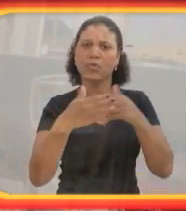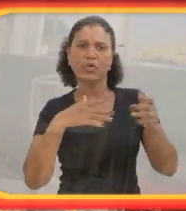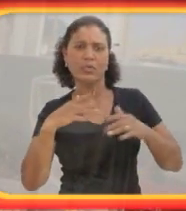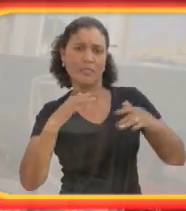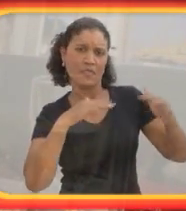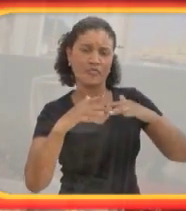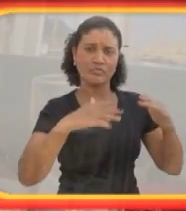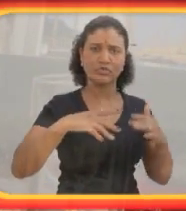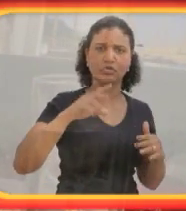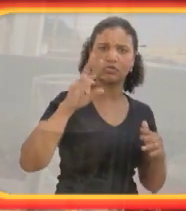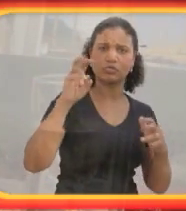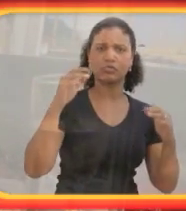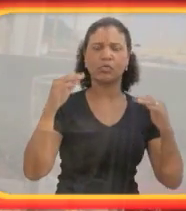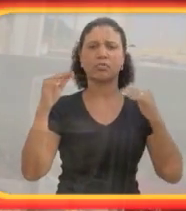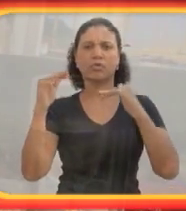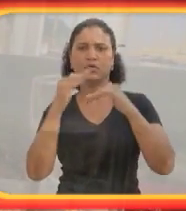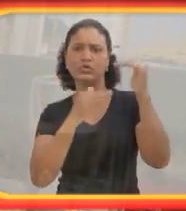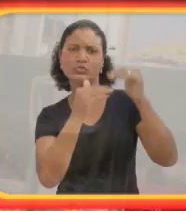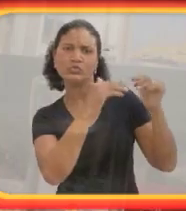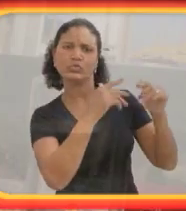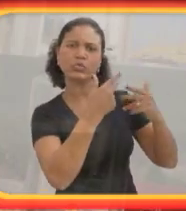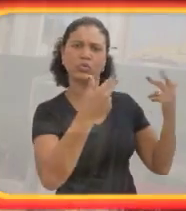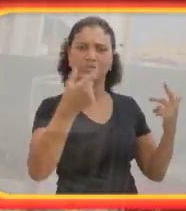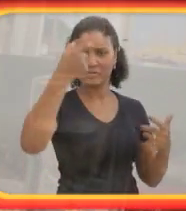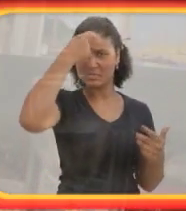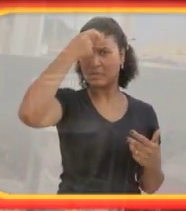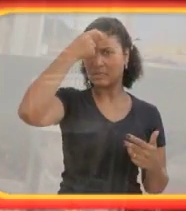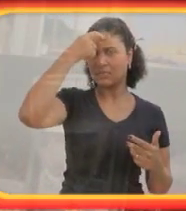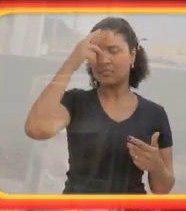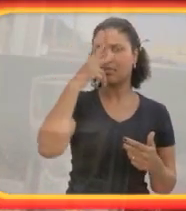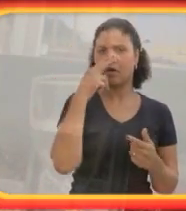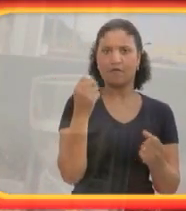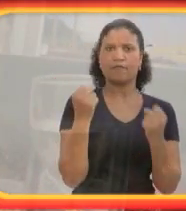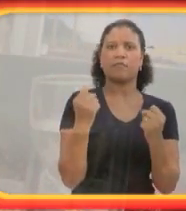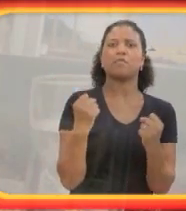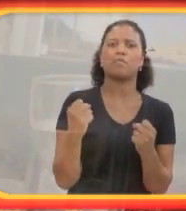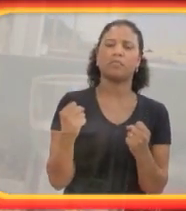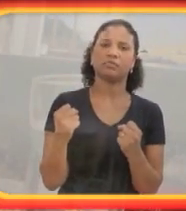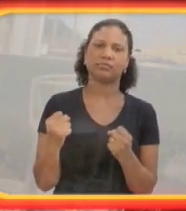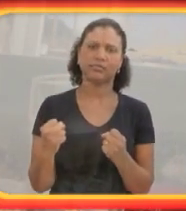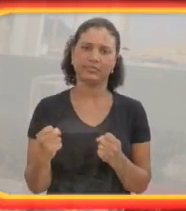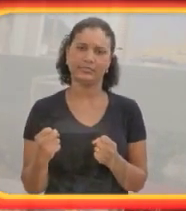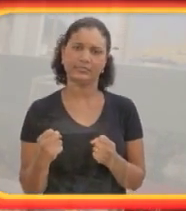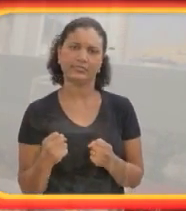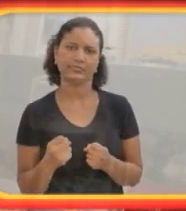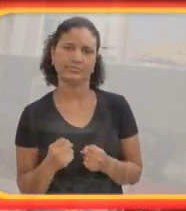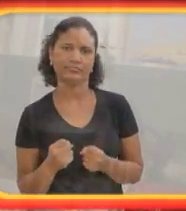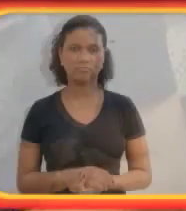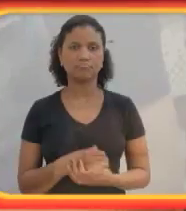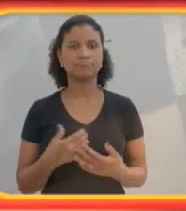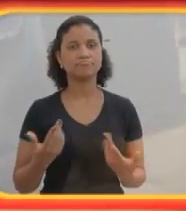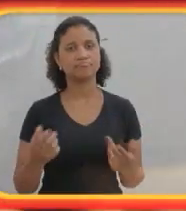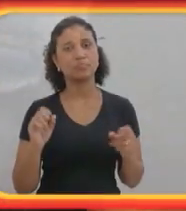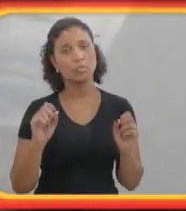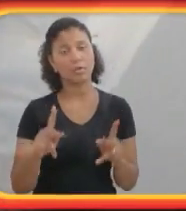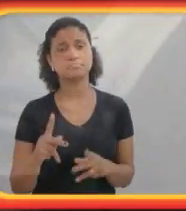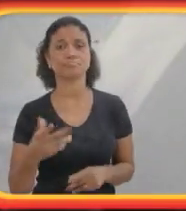memória é muito pouca ou qualquer coisa com movimento. mas sobre estruturas fixas, essas memórias são muito fortes.